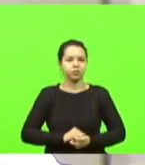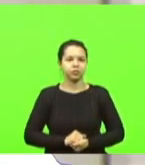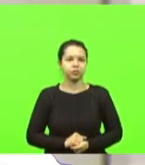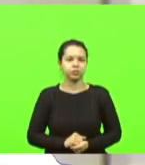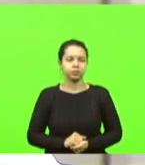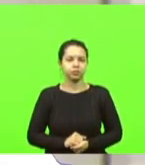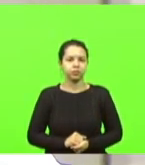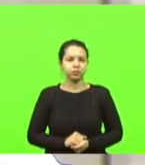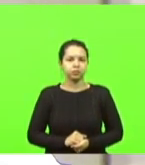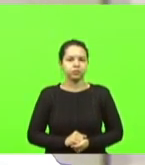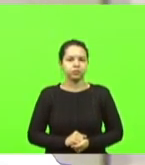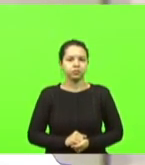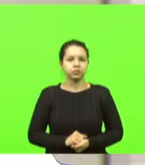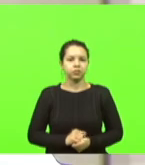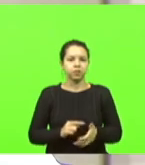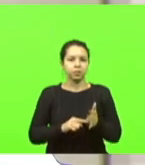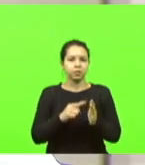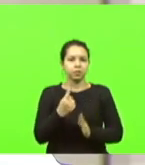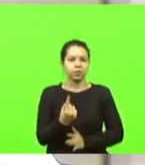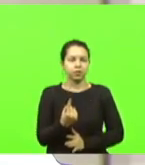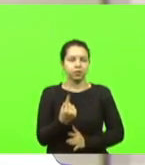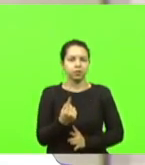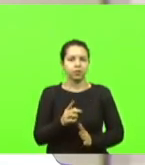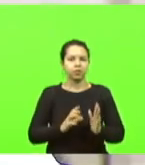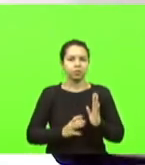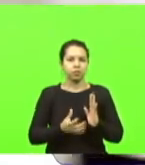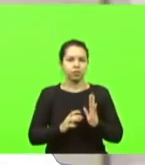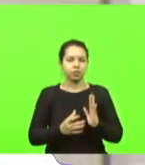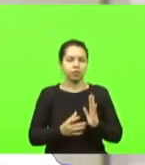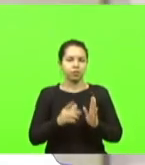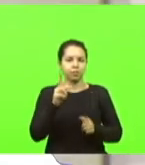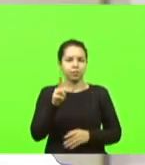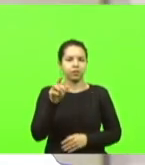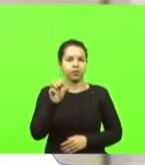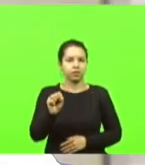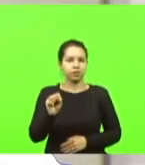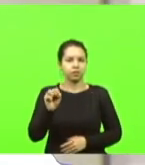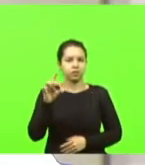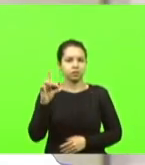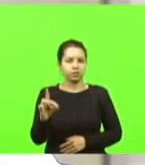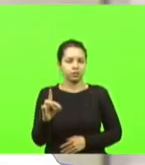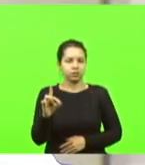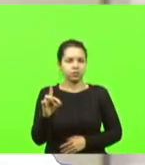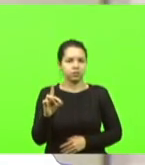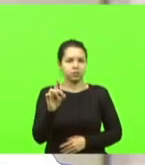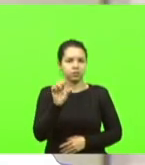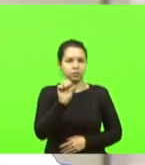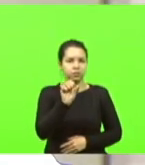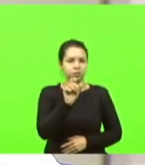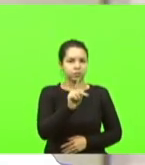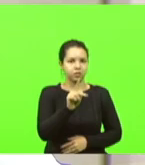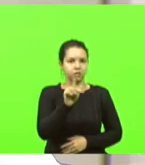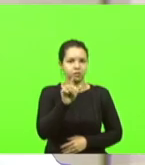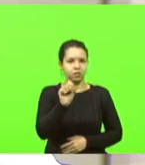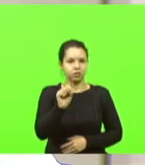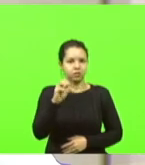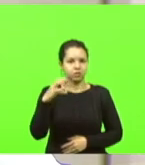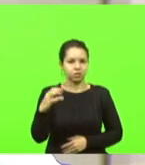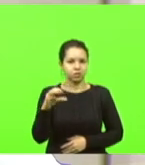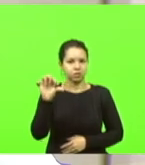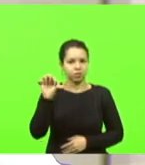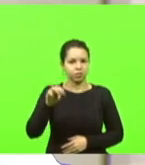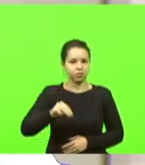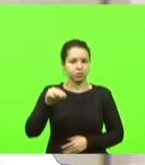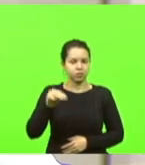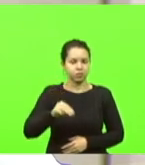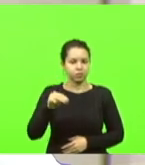No dia de hoje, o primeiro bloco é o bloco PSD, PSC, por nove minutos. Alguém fará o